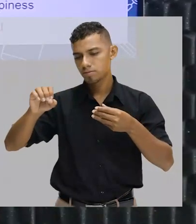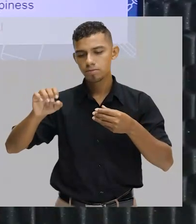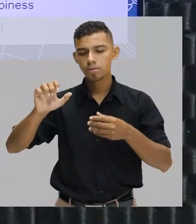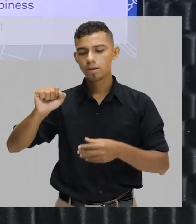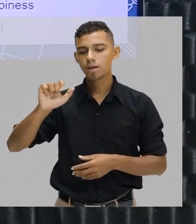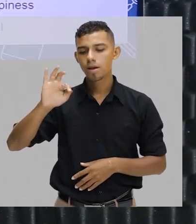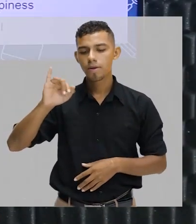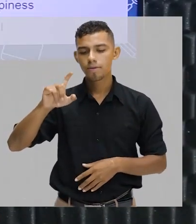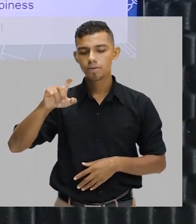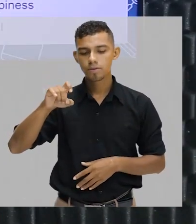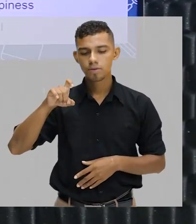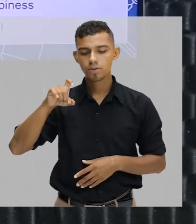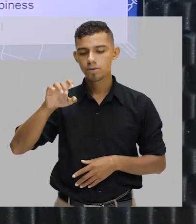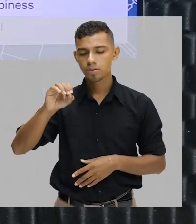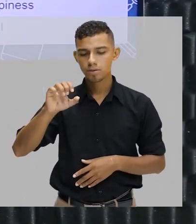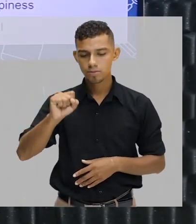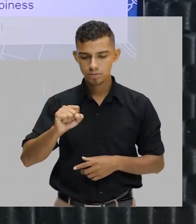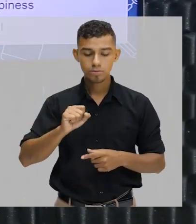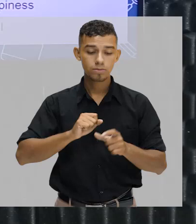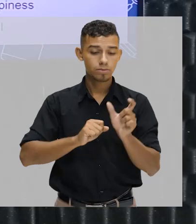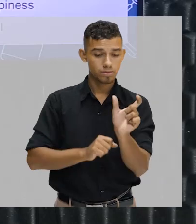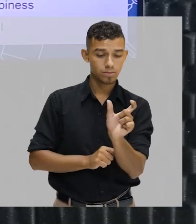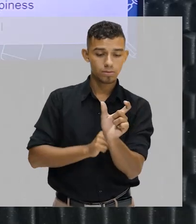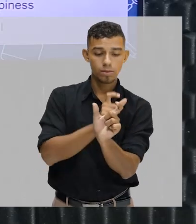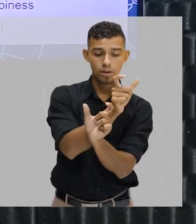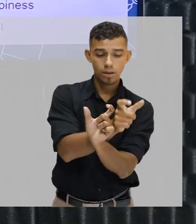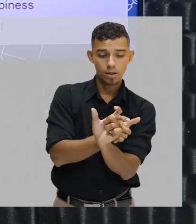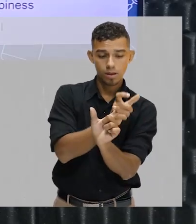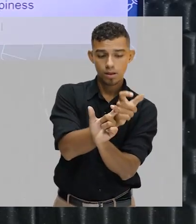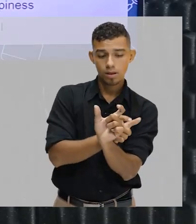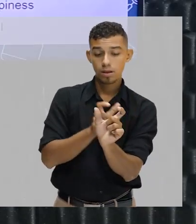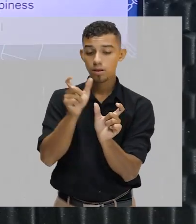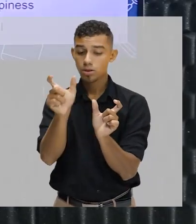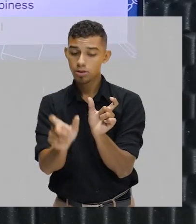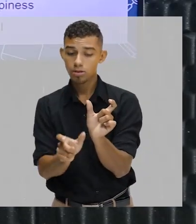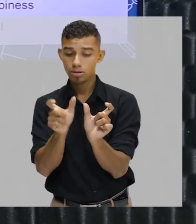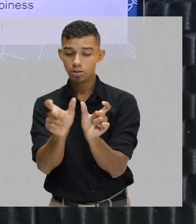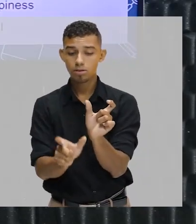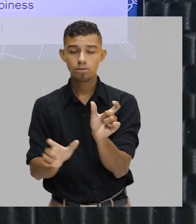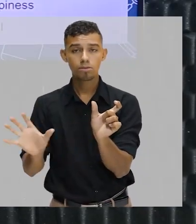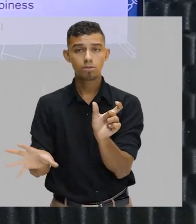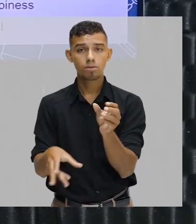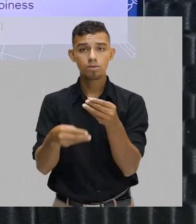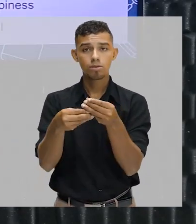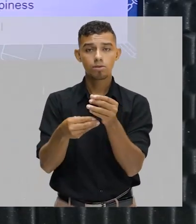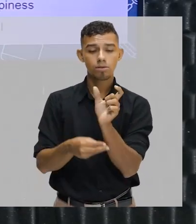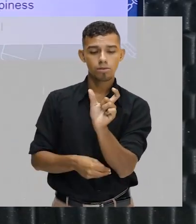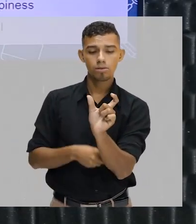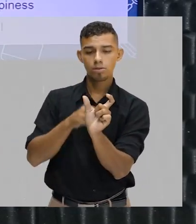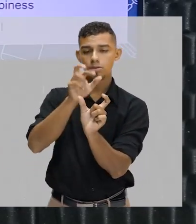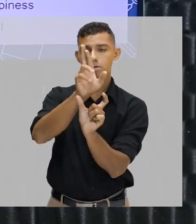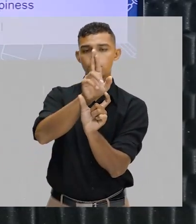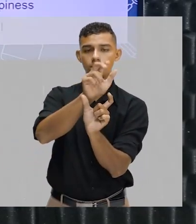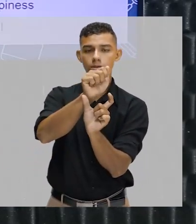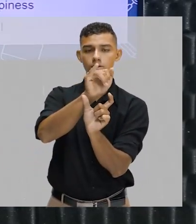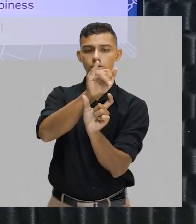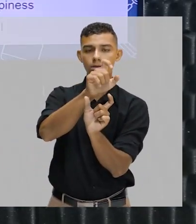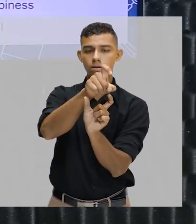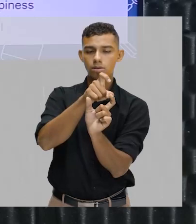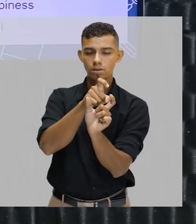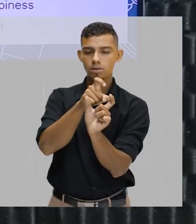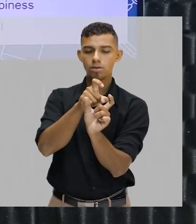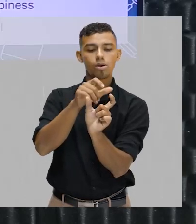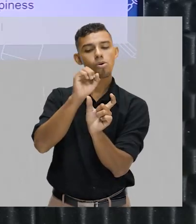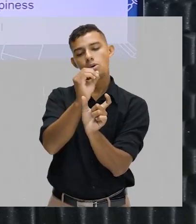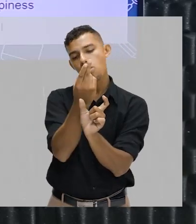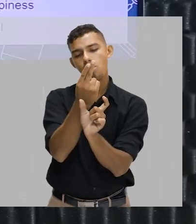O que são os afixos? Prefixo e sufixo adicionado a uma raiz de palavra ou a um